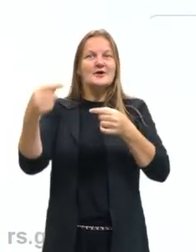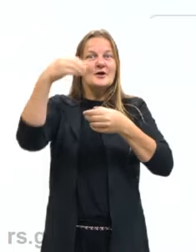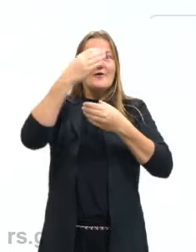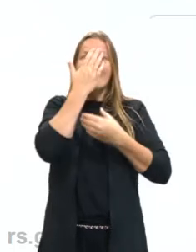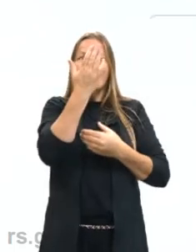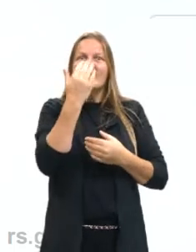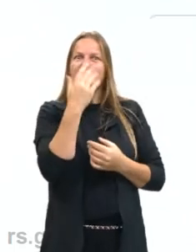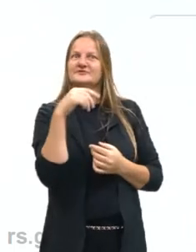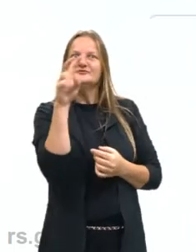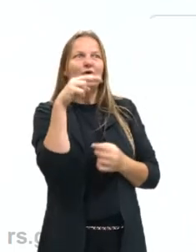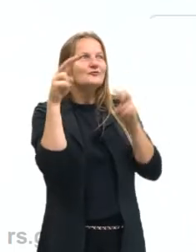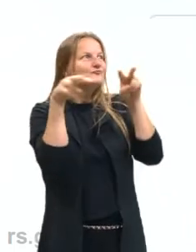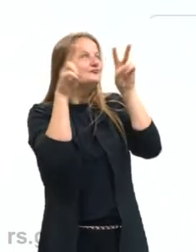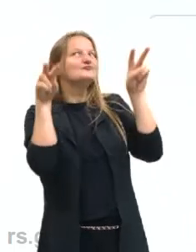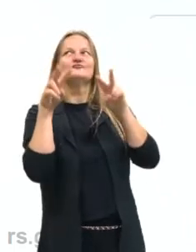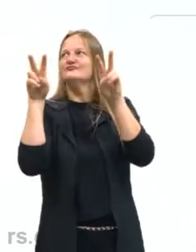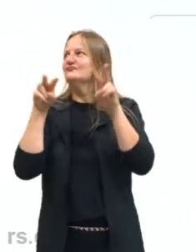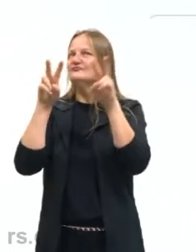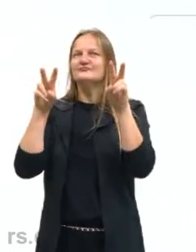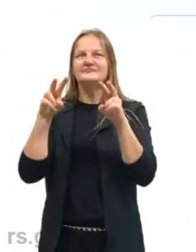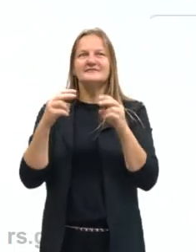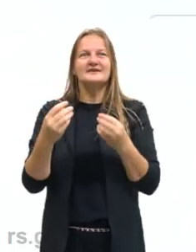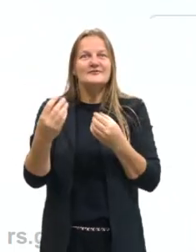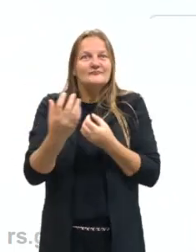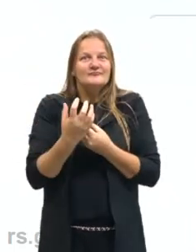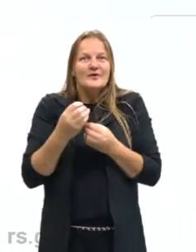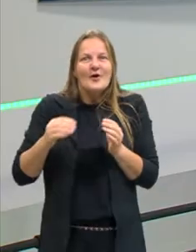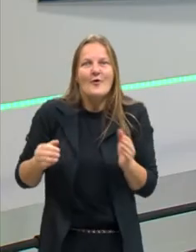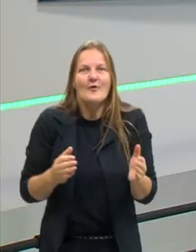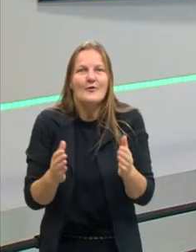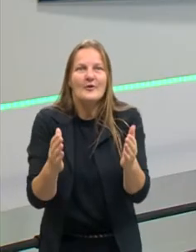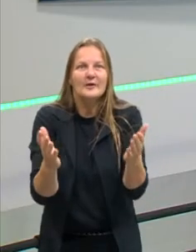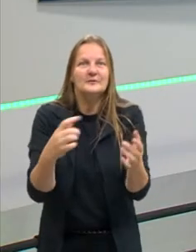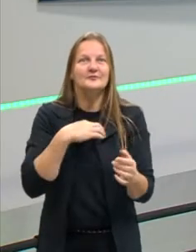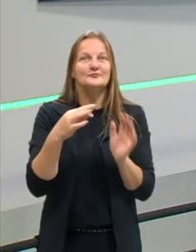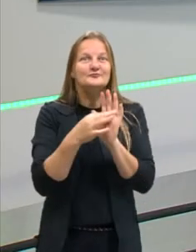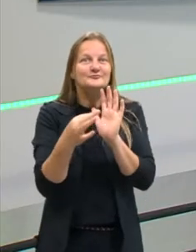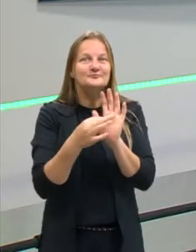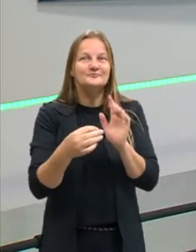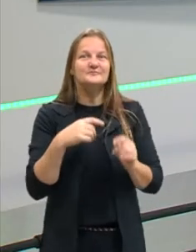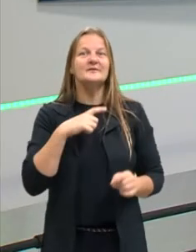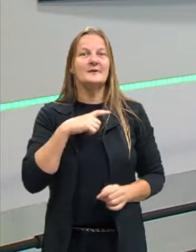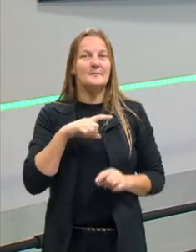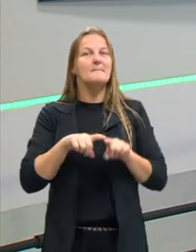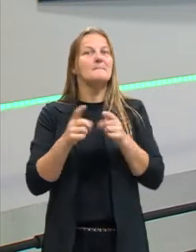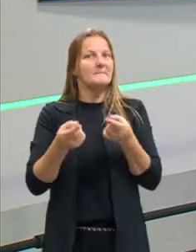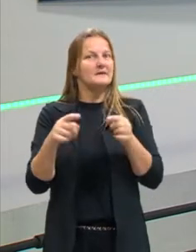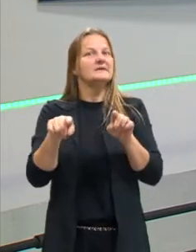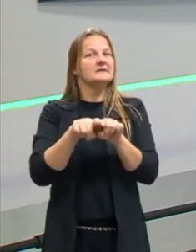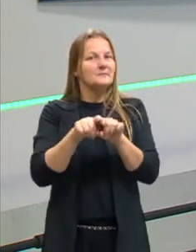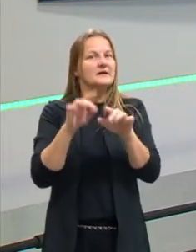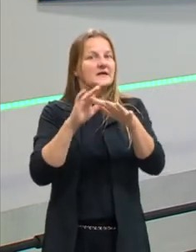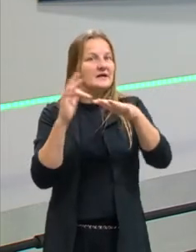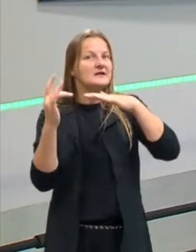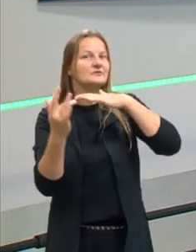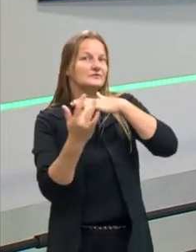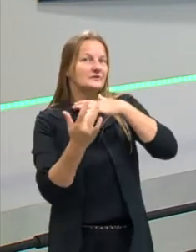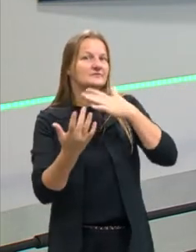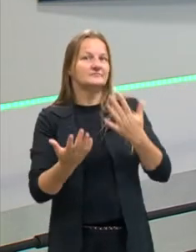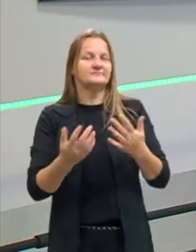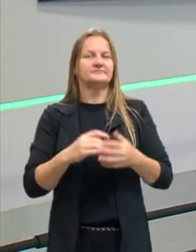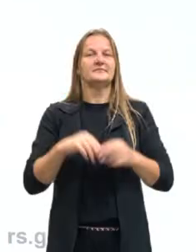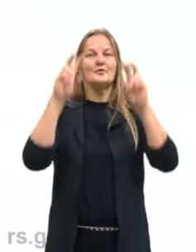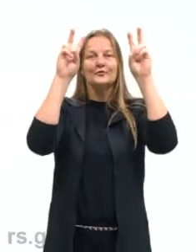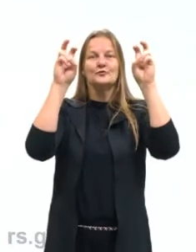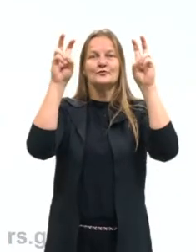frente, que estão ao nosso redor, nos induzindo a algumas opiniões, sobretudo nas redes sociais. Então, esse